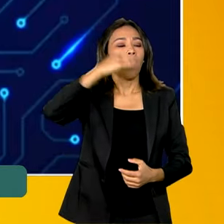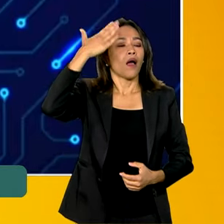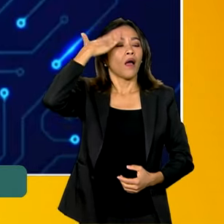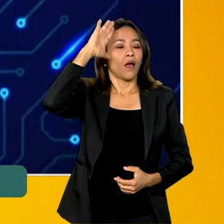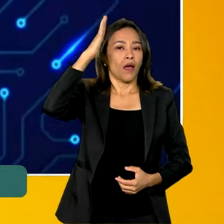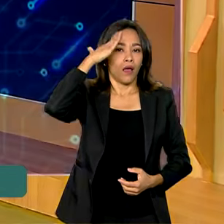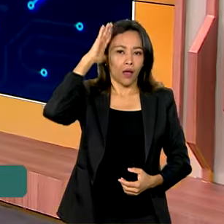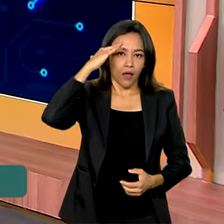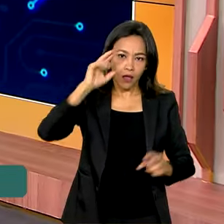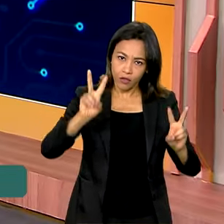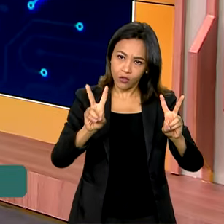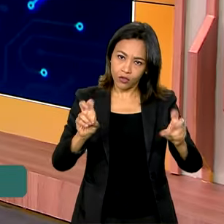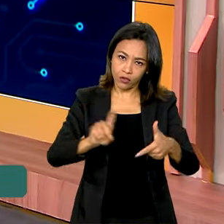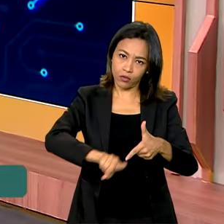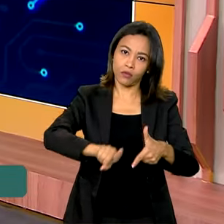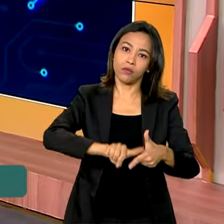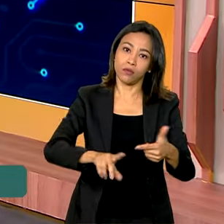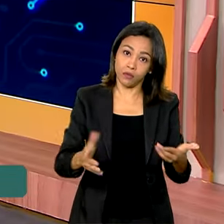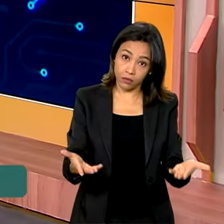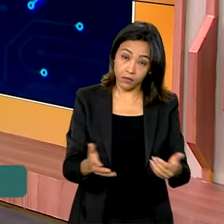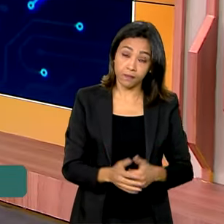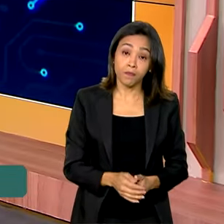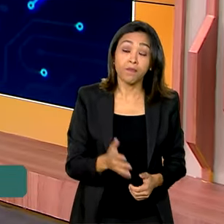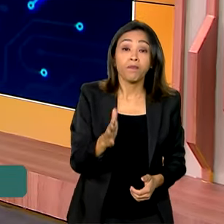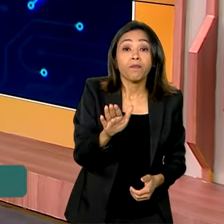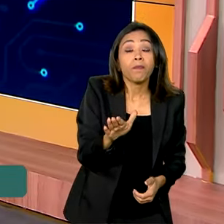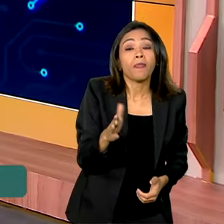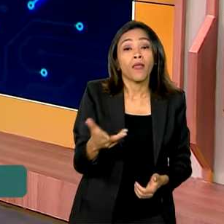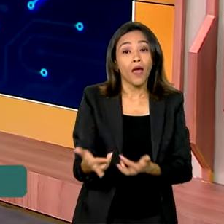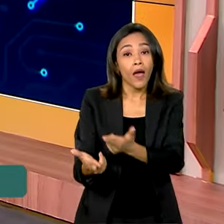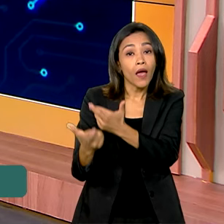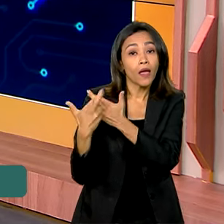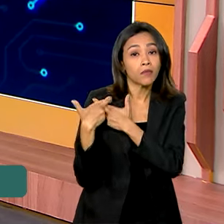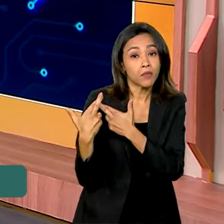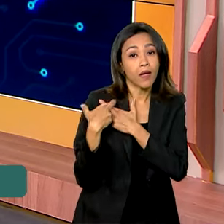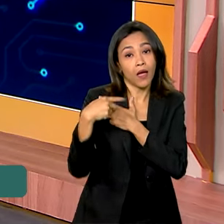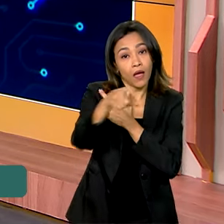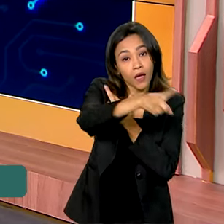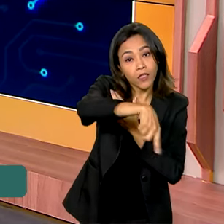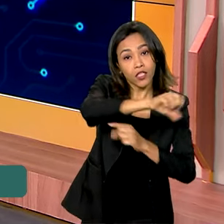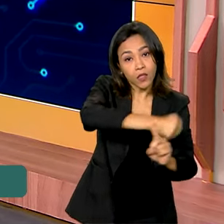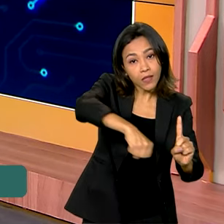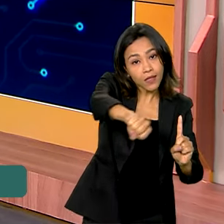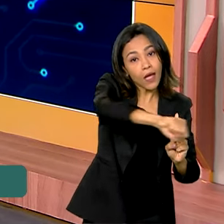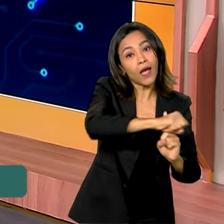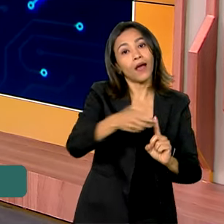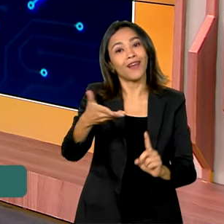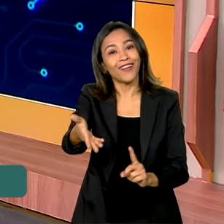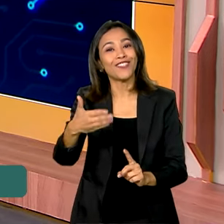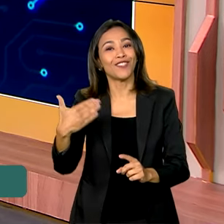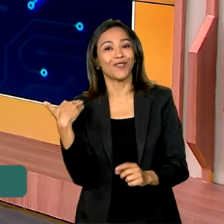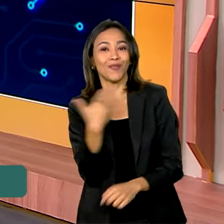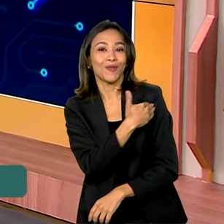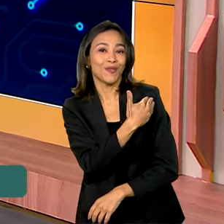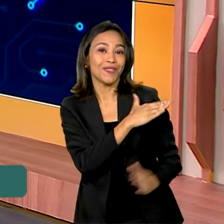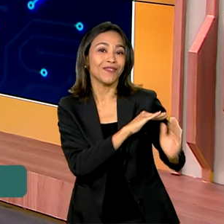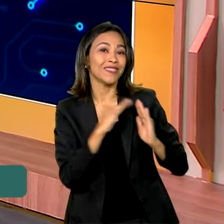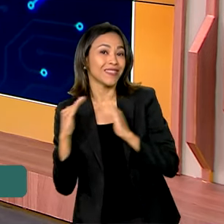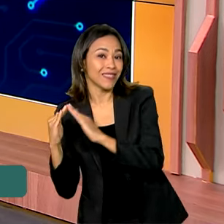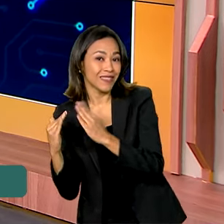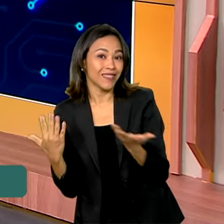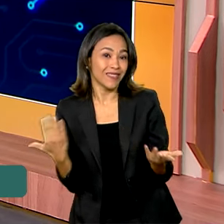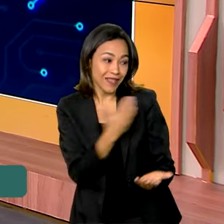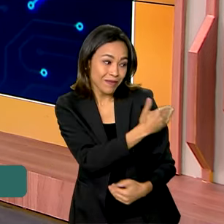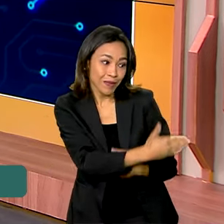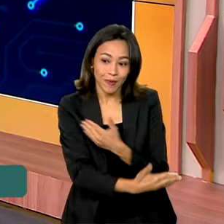conscientizadas. Ou seja, o papel da população, da comunidade, dos vizinhos, é crucial, né, diretor?